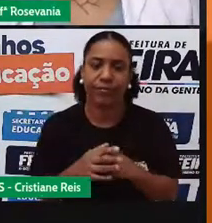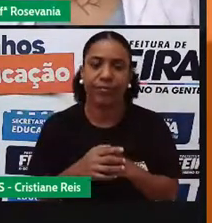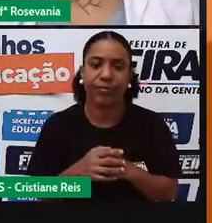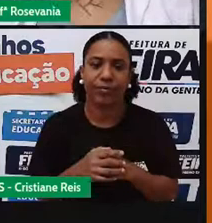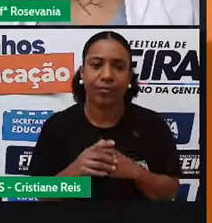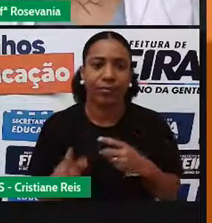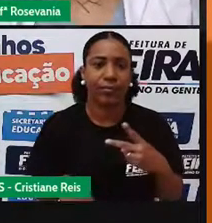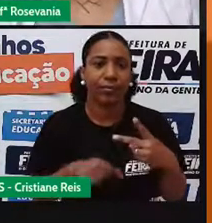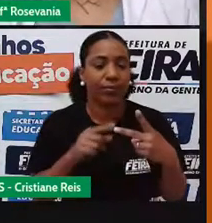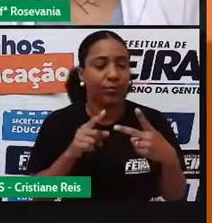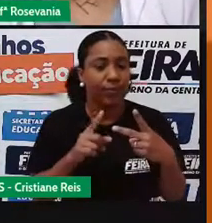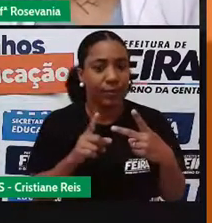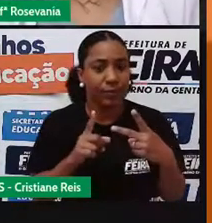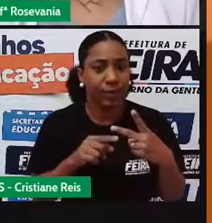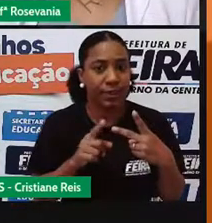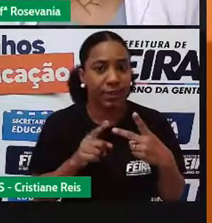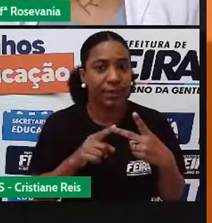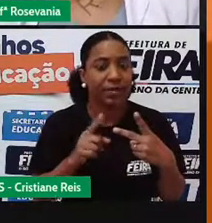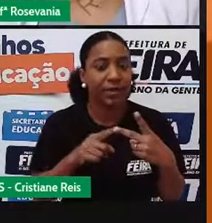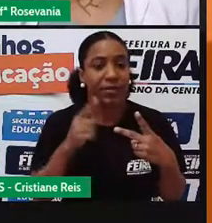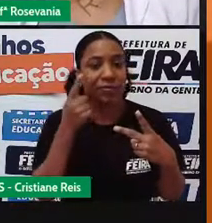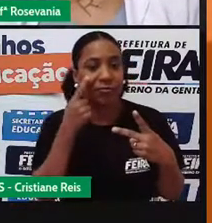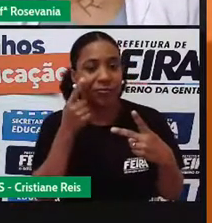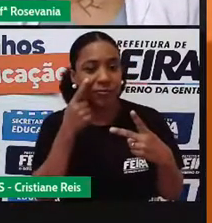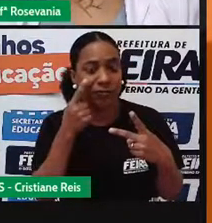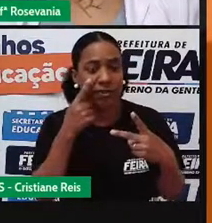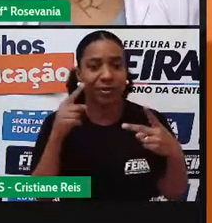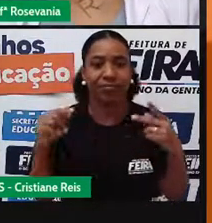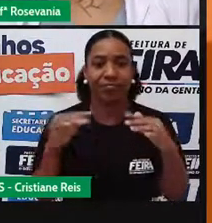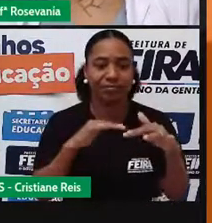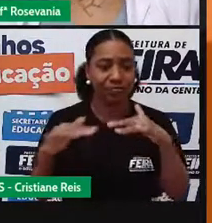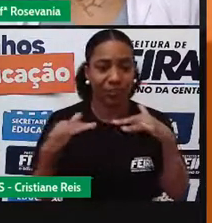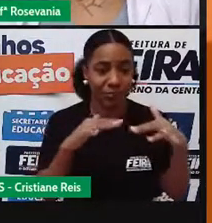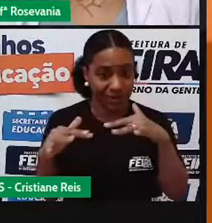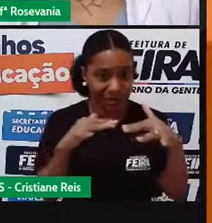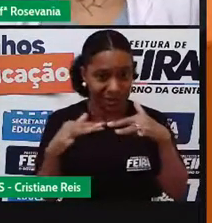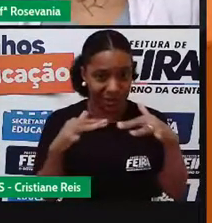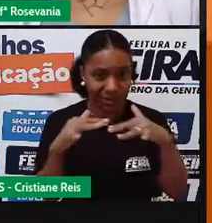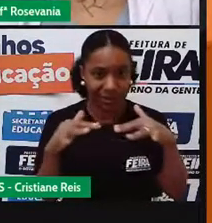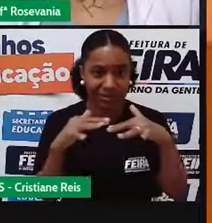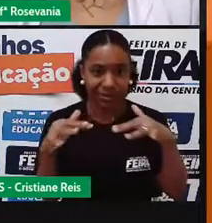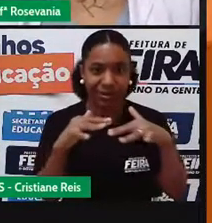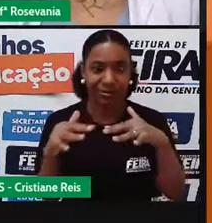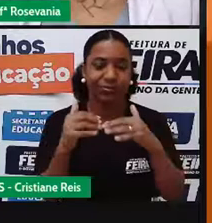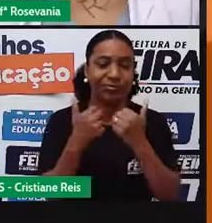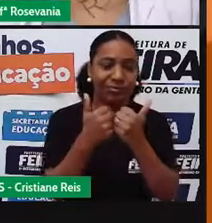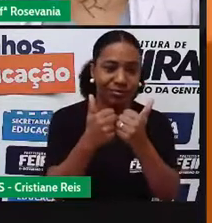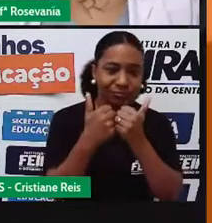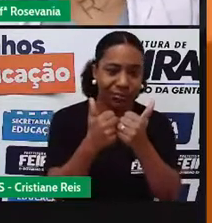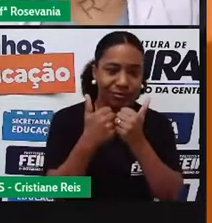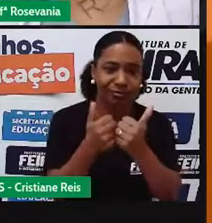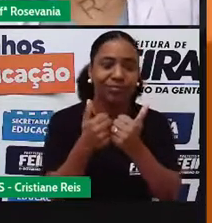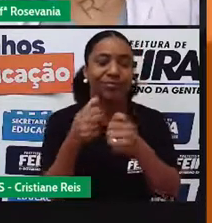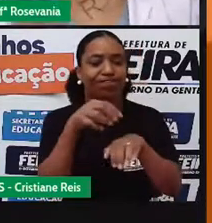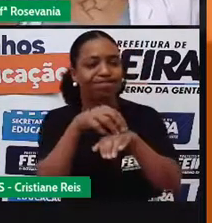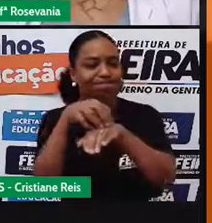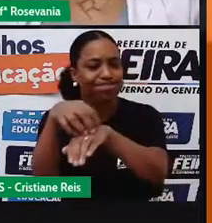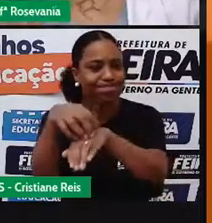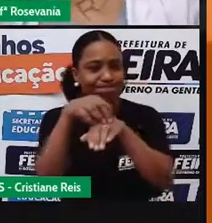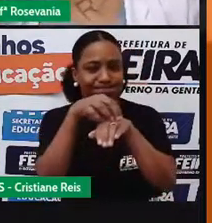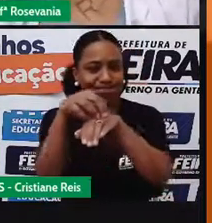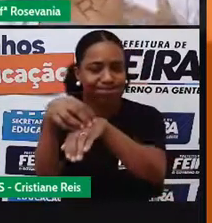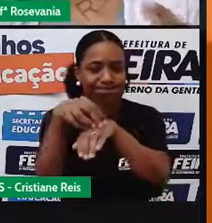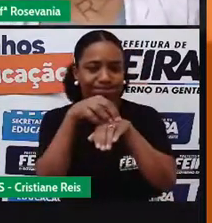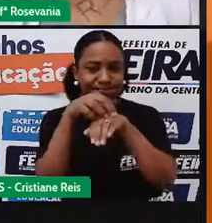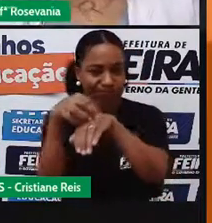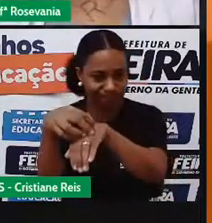Qualificar as condições de mobilidade, integração entre os meios de transporte, ou seja, né, que eles estejam, assim, quase